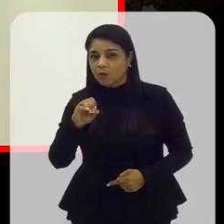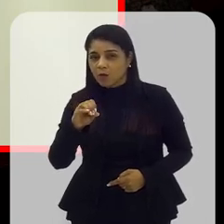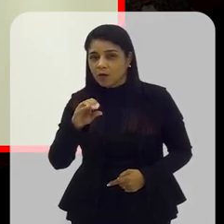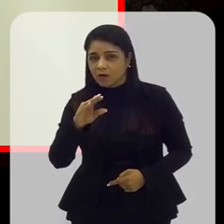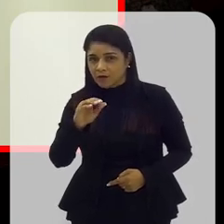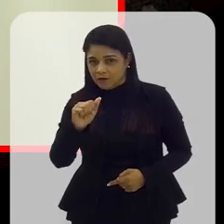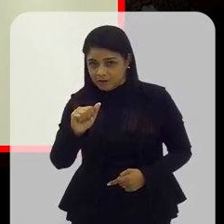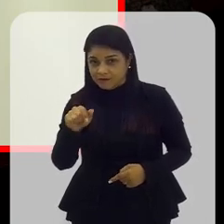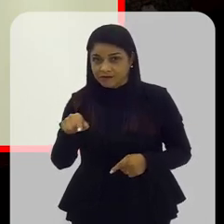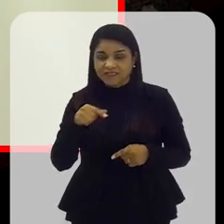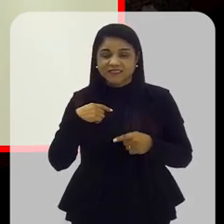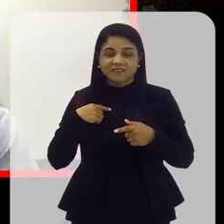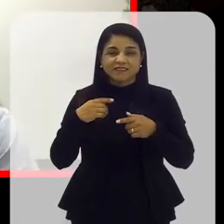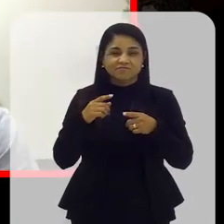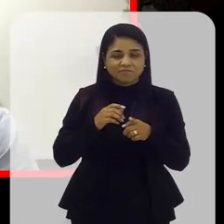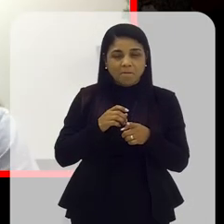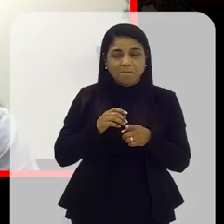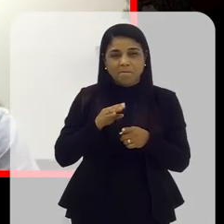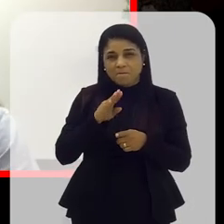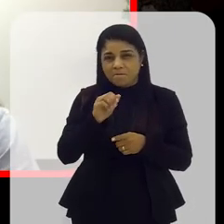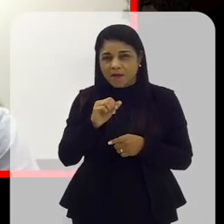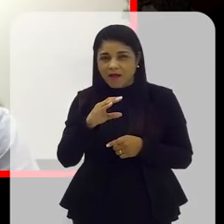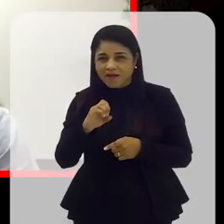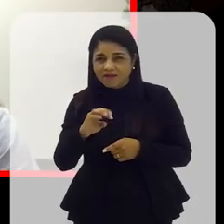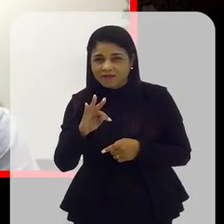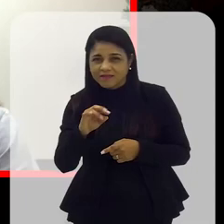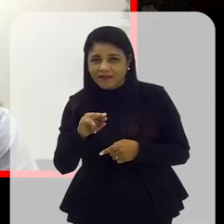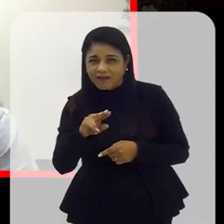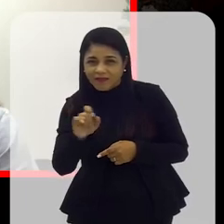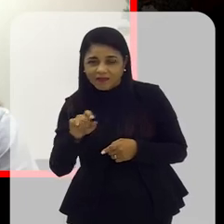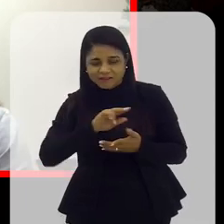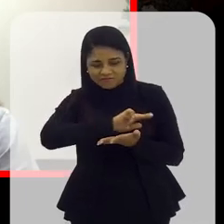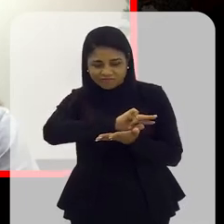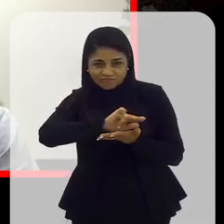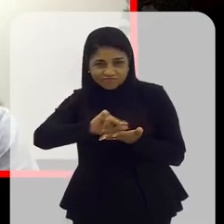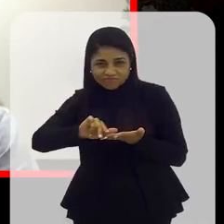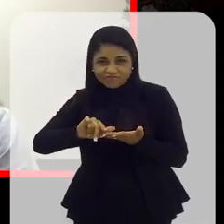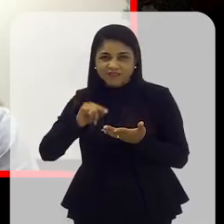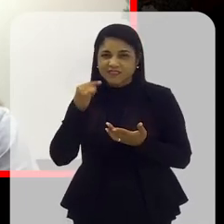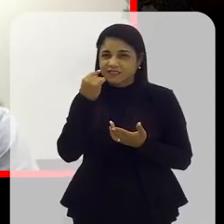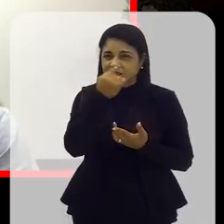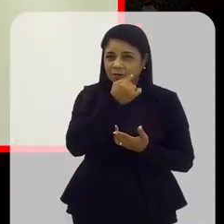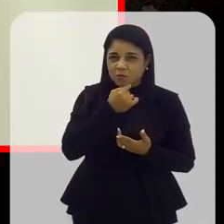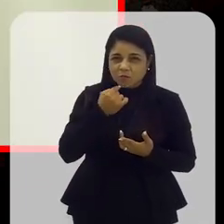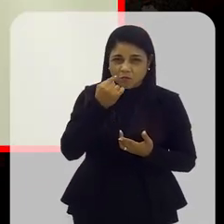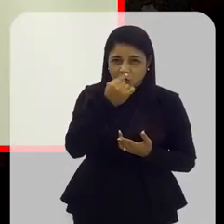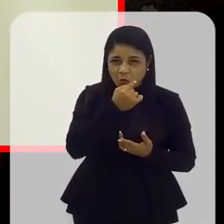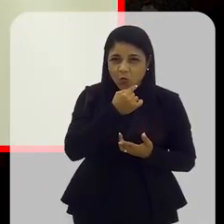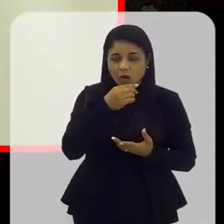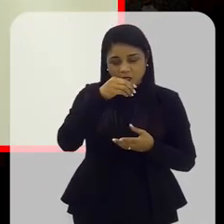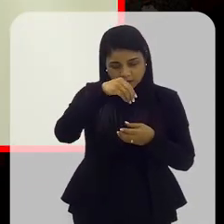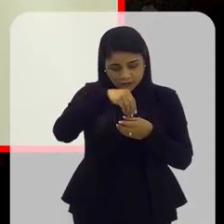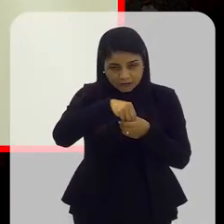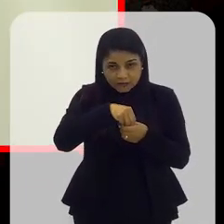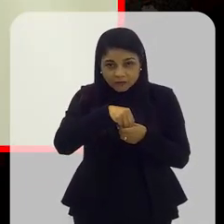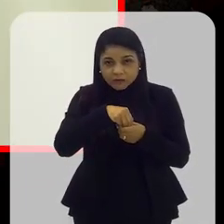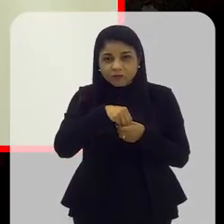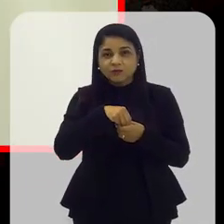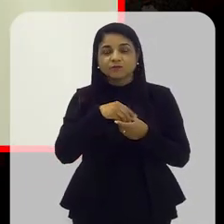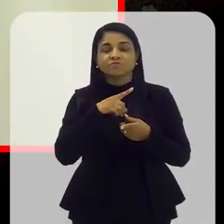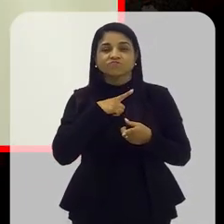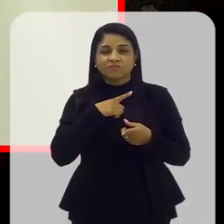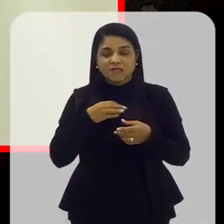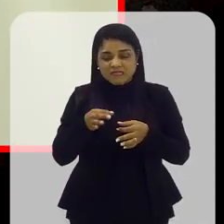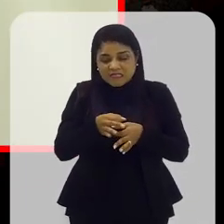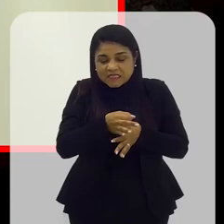bactérias, de vírus, de protozoários, de todos os micróbios que a gente vive dentro dele, porque existem